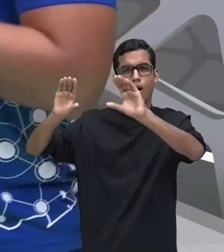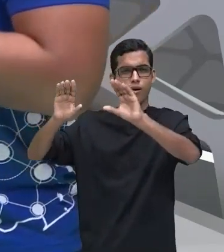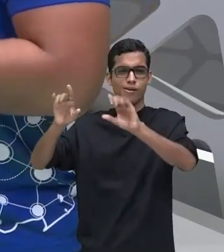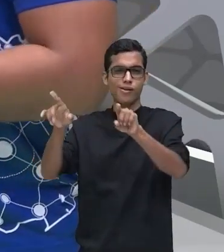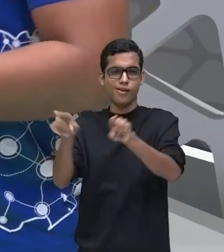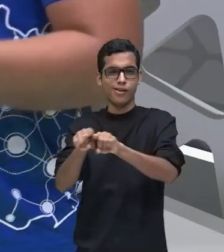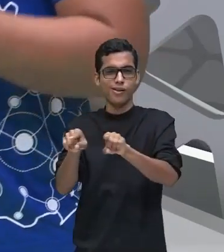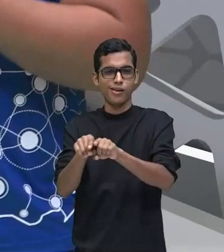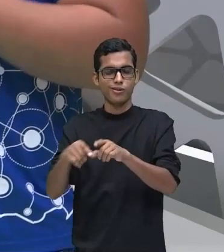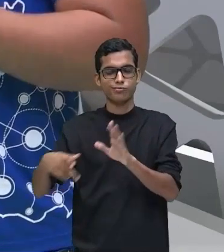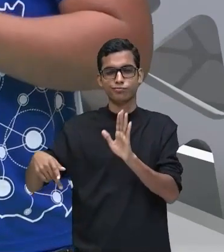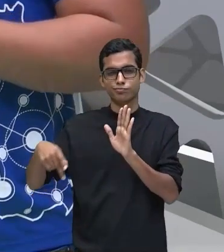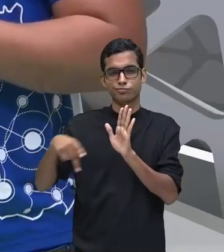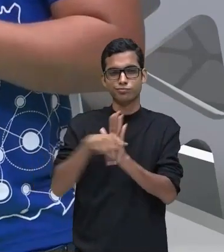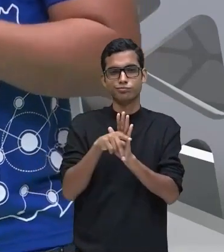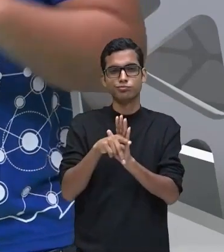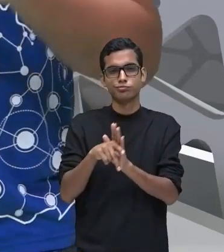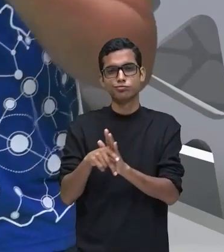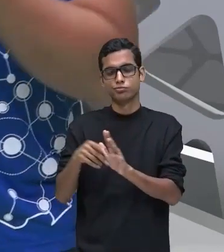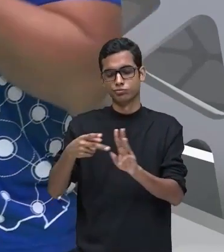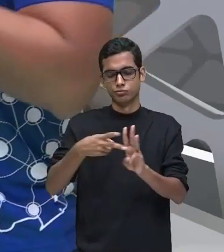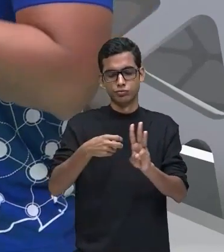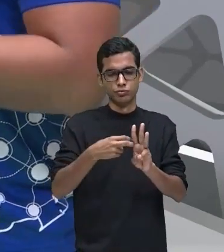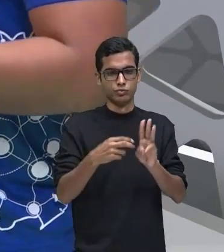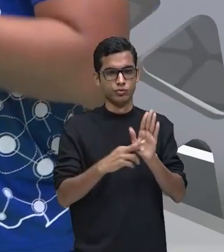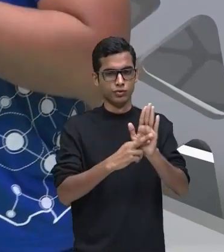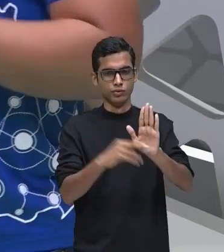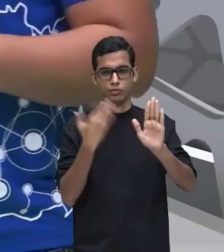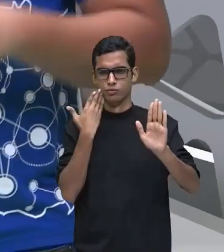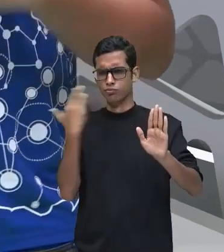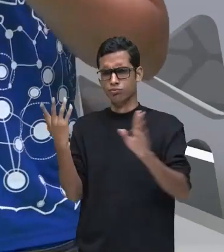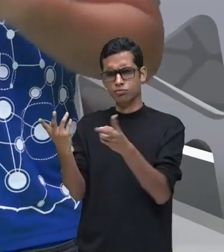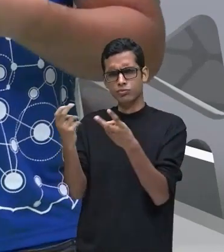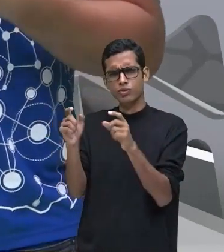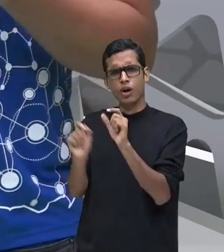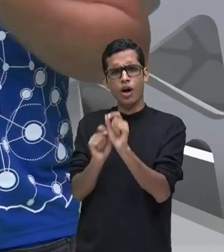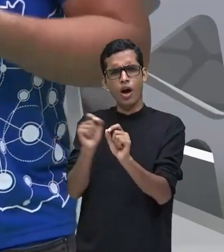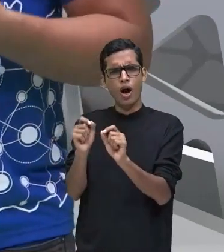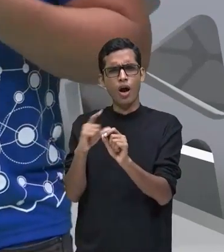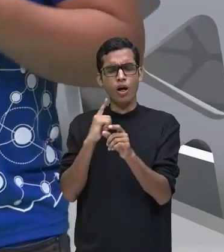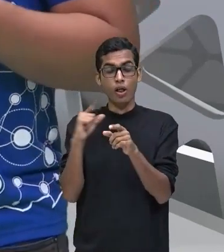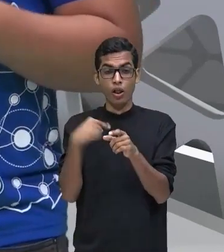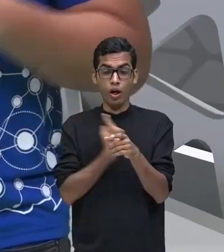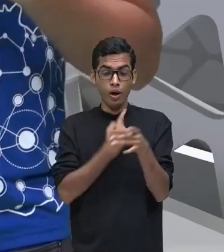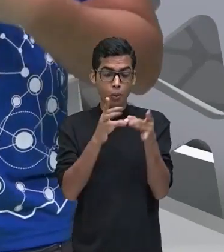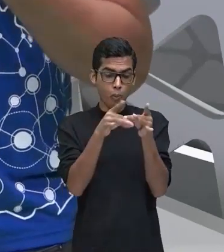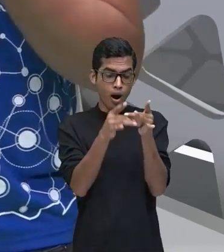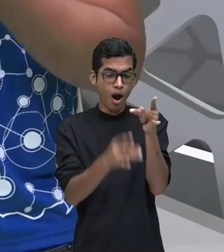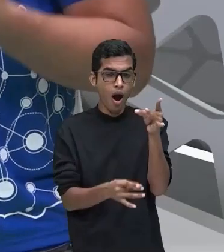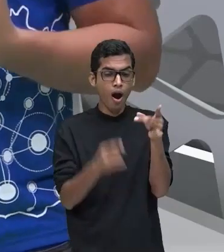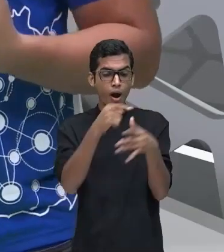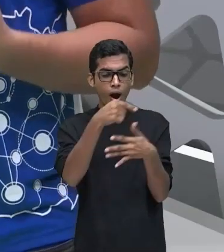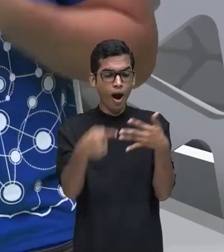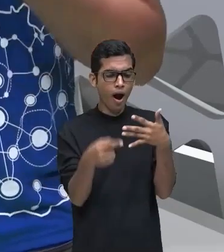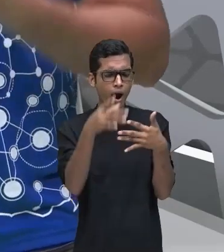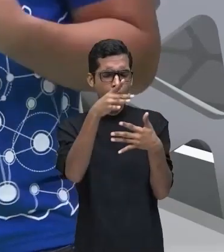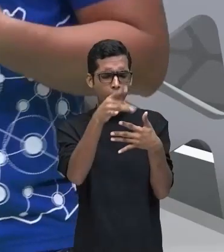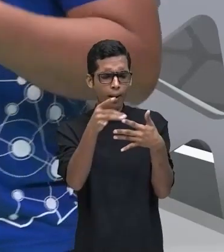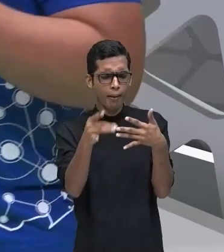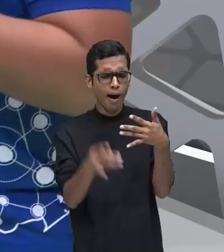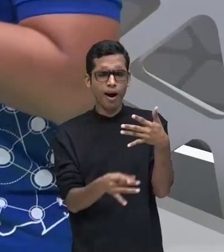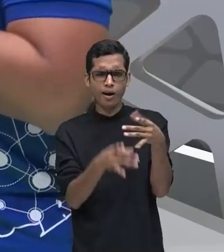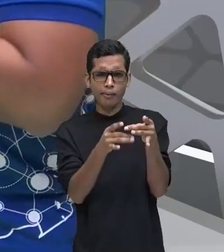a própria índia também que é representada aqui, perceba que nós estamos fazendo descrição, estamos descrevendo,